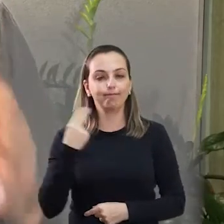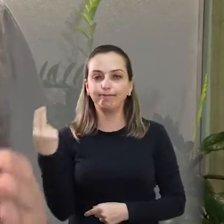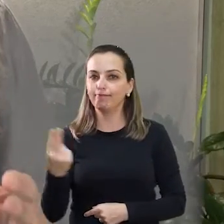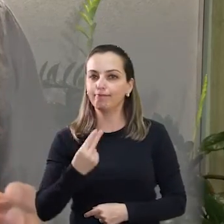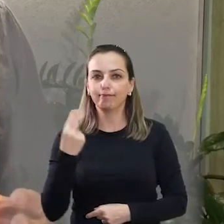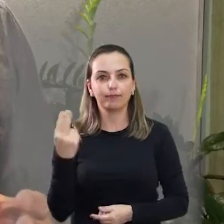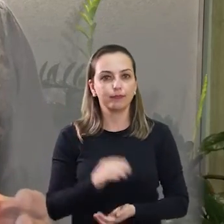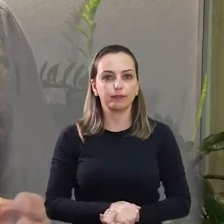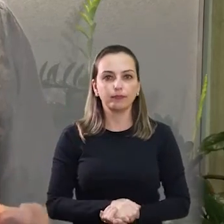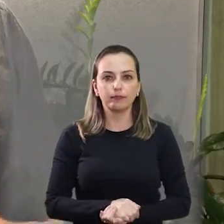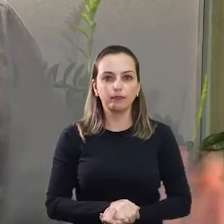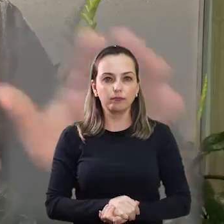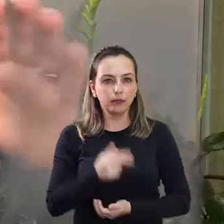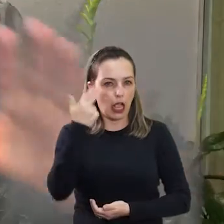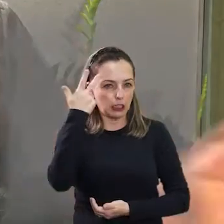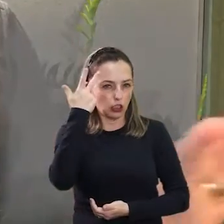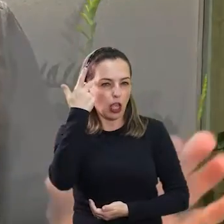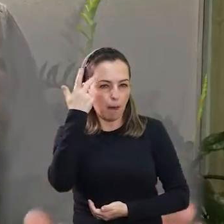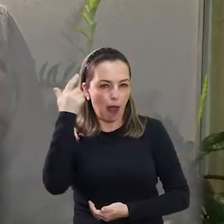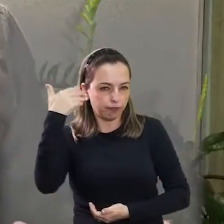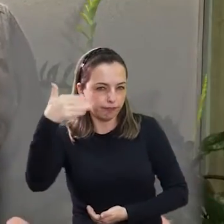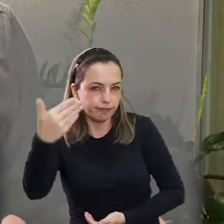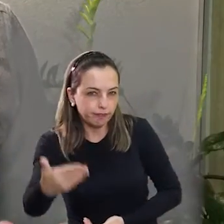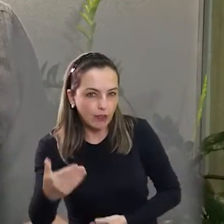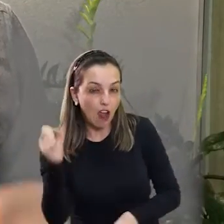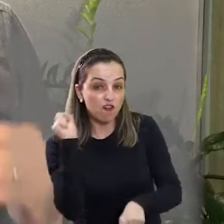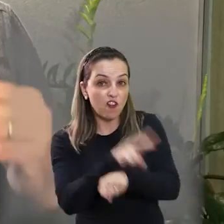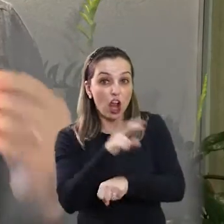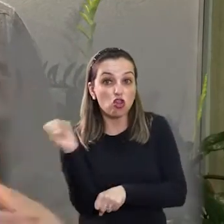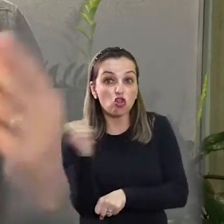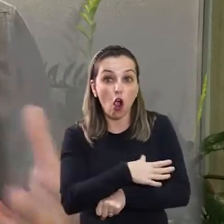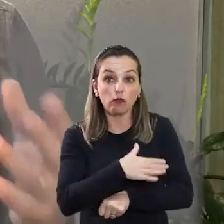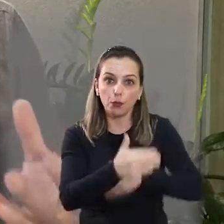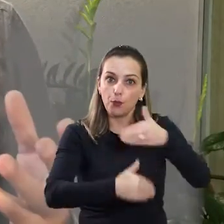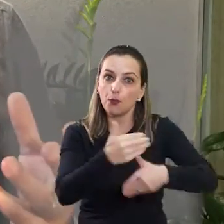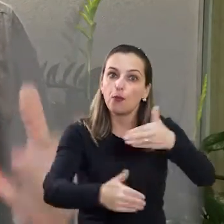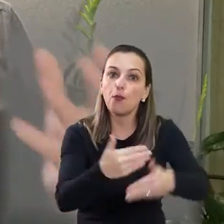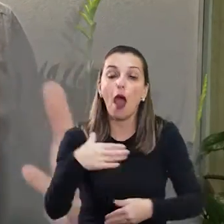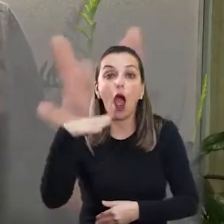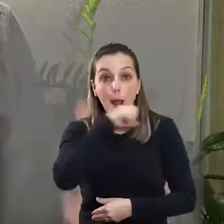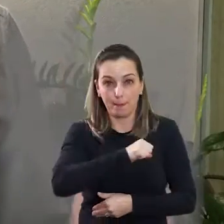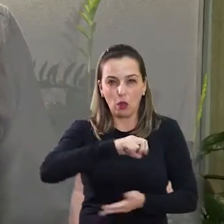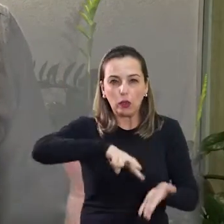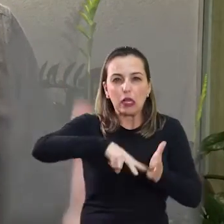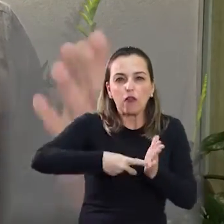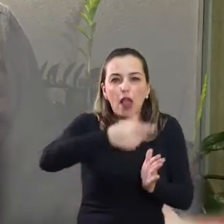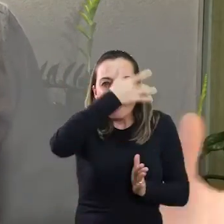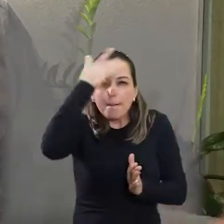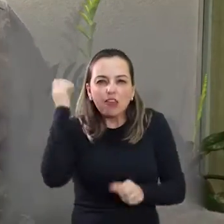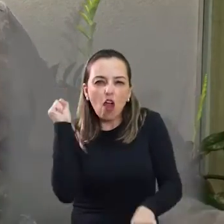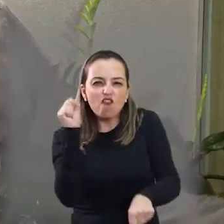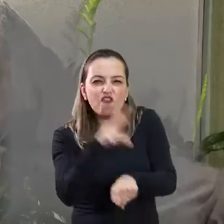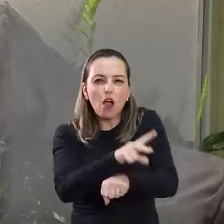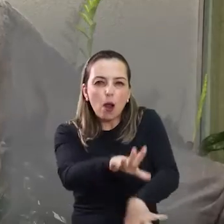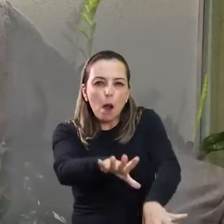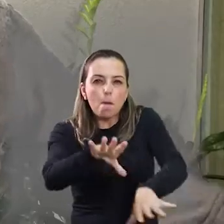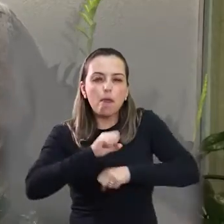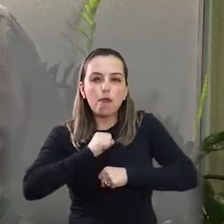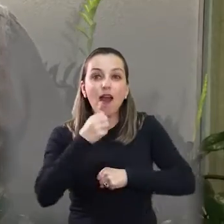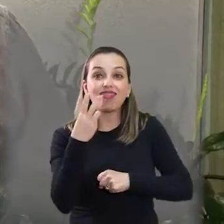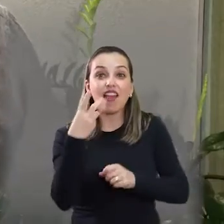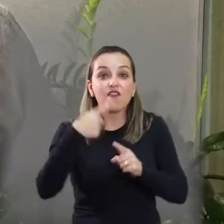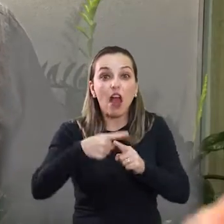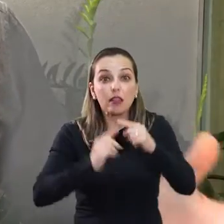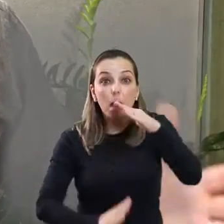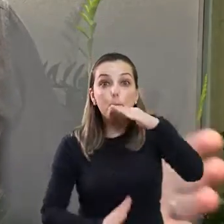Normalmente, a variante de um vírus, de qualquer vírus, traz um aprimoramento nos mecanismos de sobrevivência do vírus,